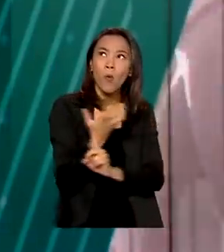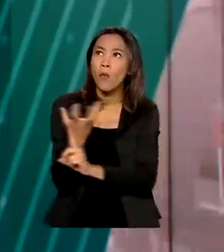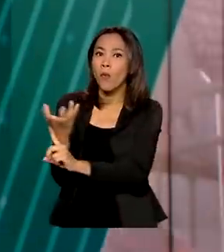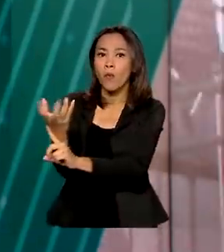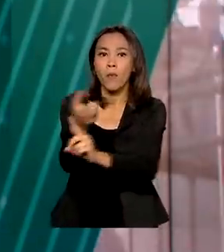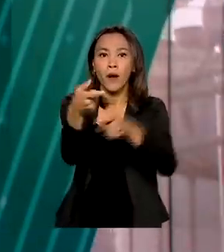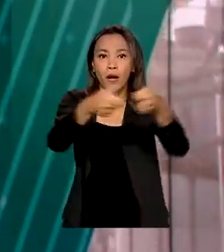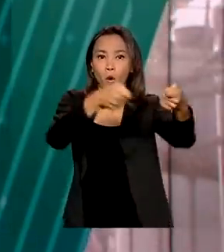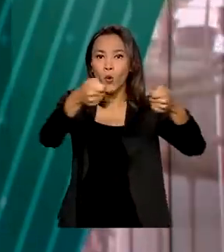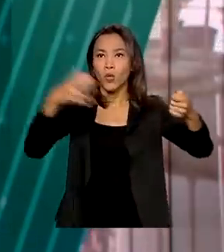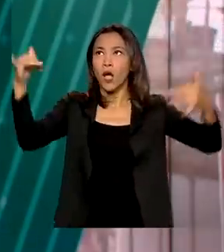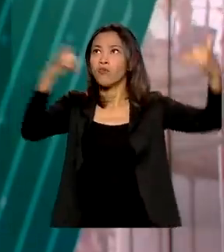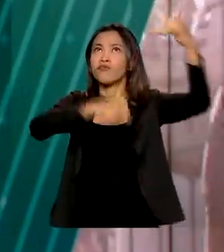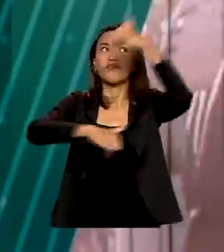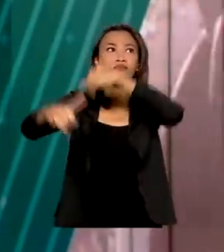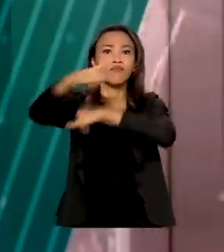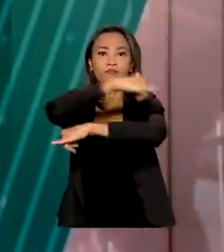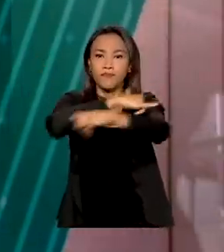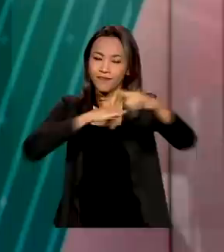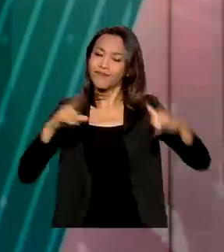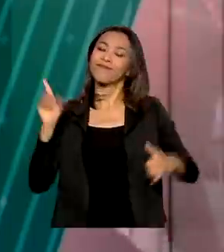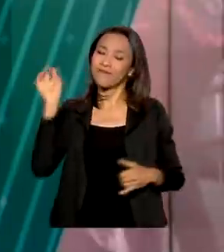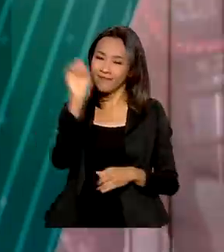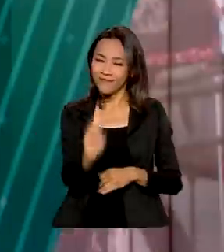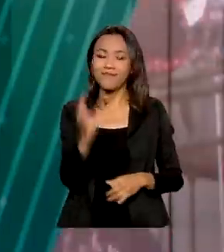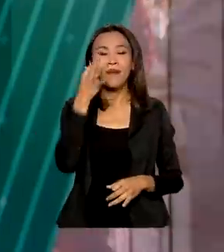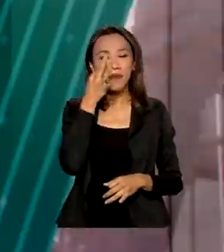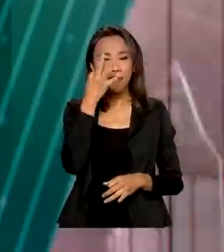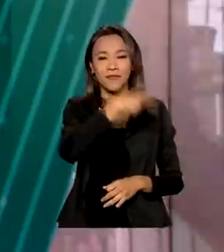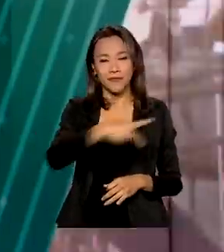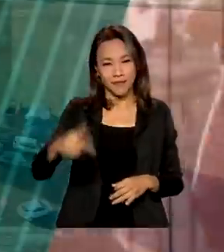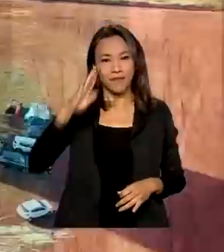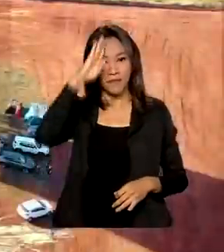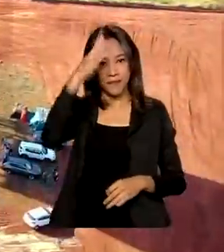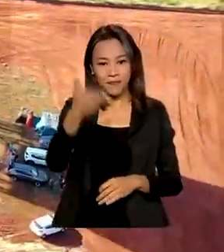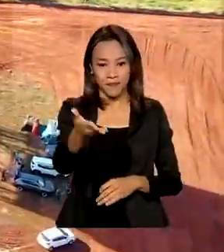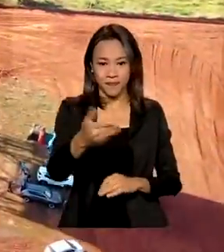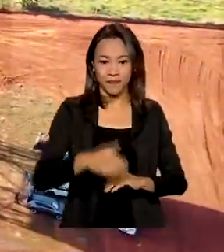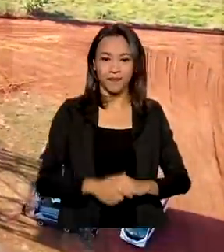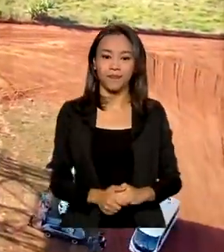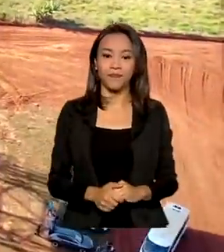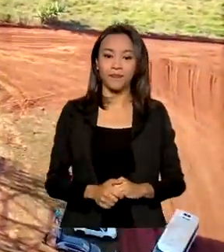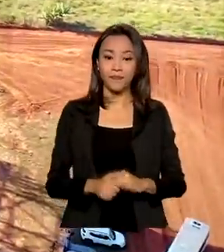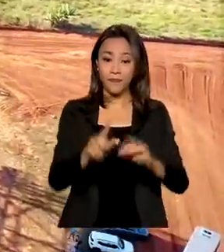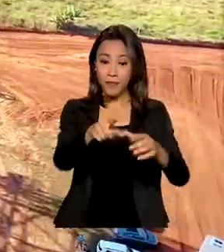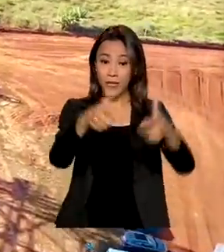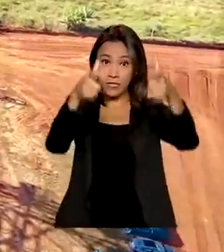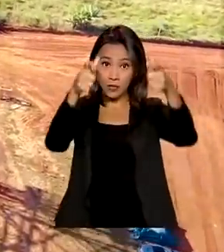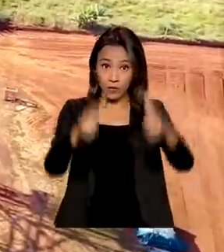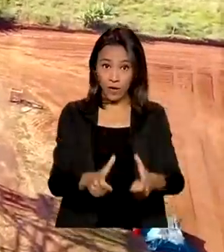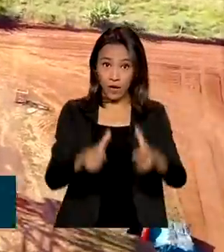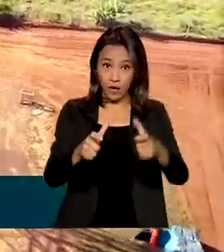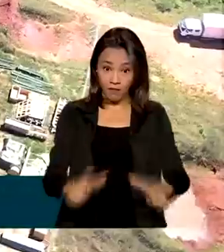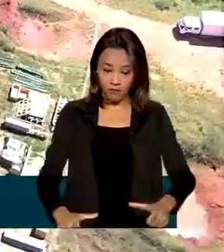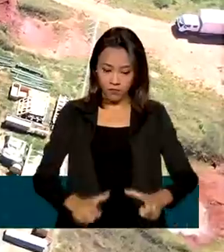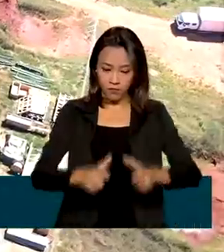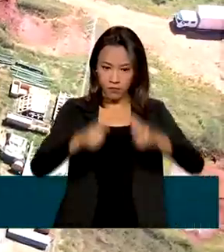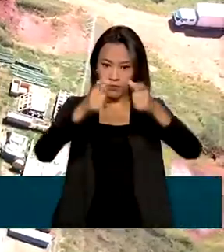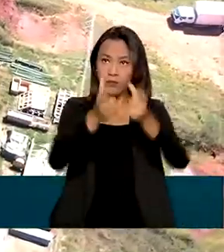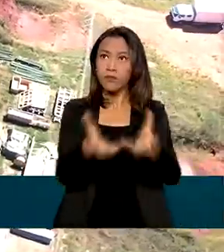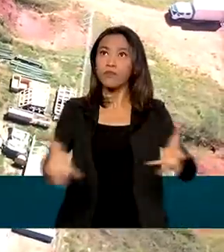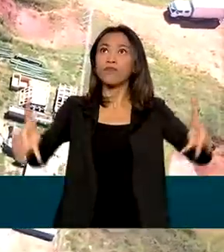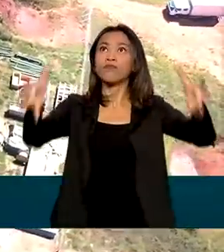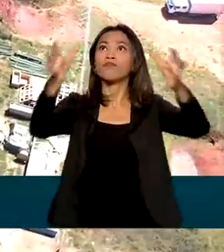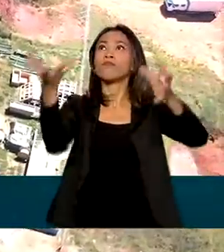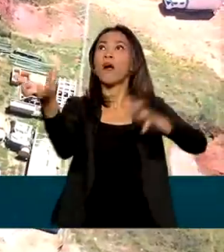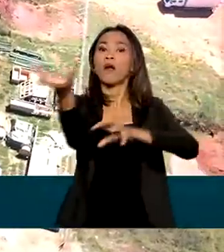do espaço aéreo. O evento conta com a presença do presidente Jair Bolsonaro. A estação vai contar com uma nova geração